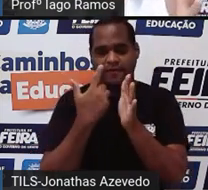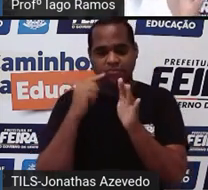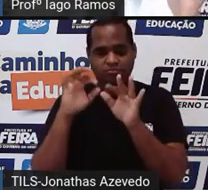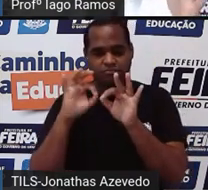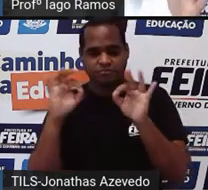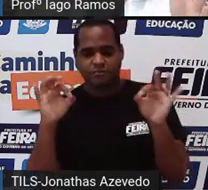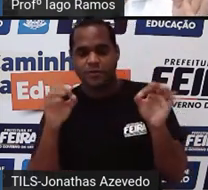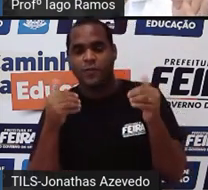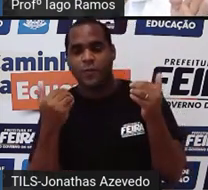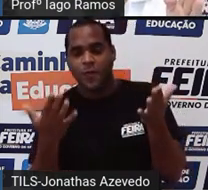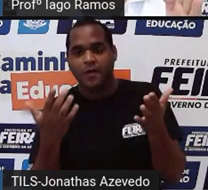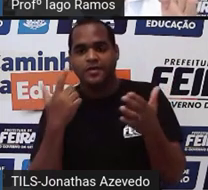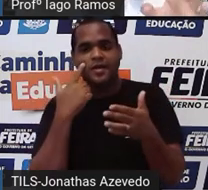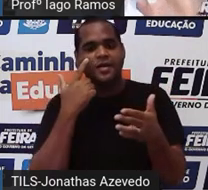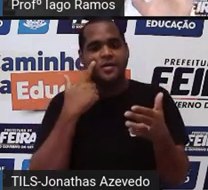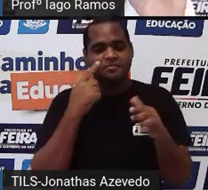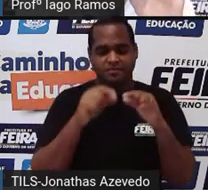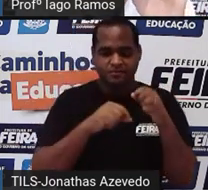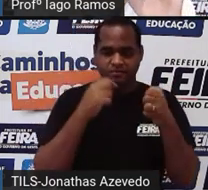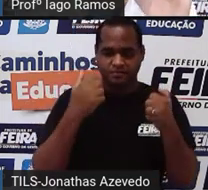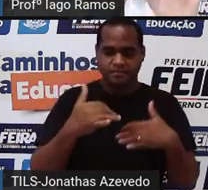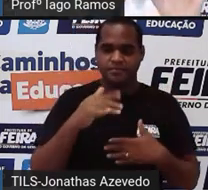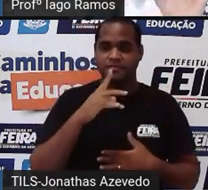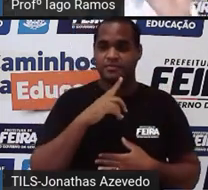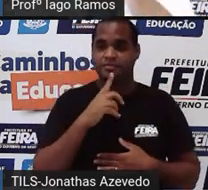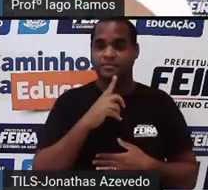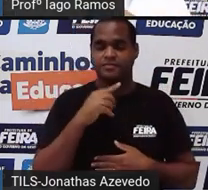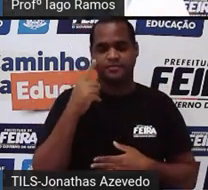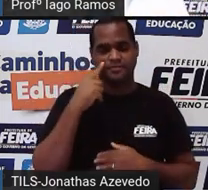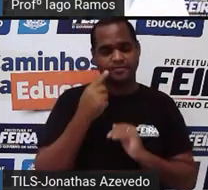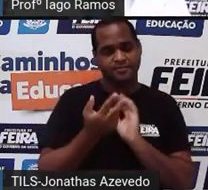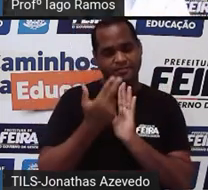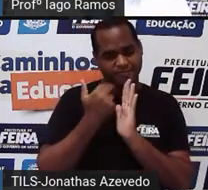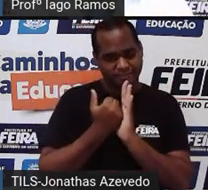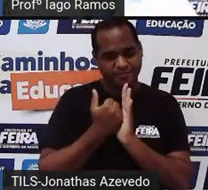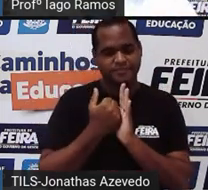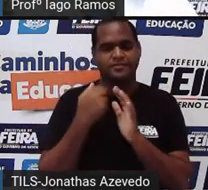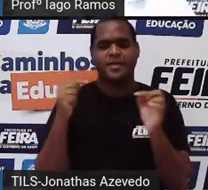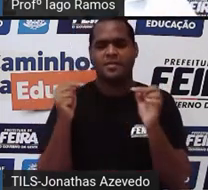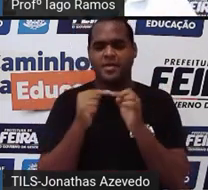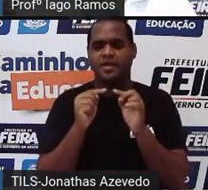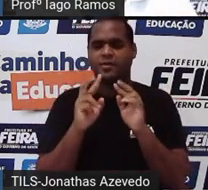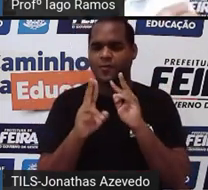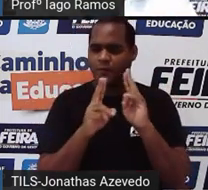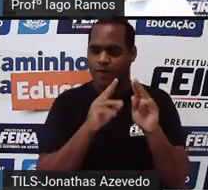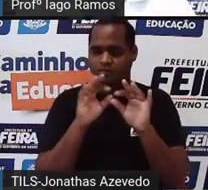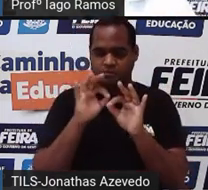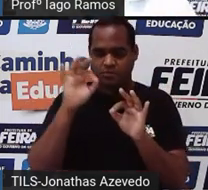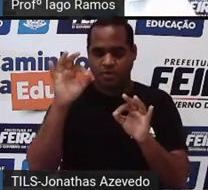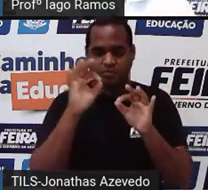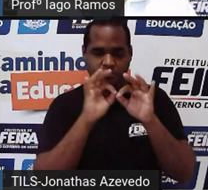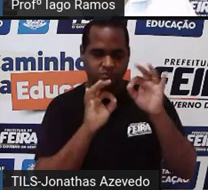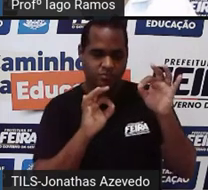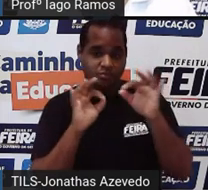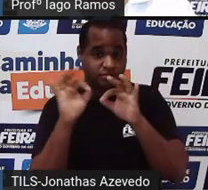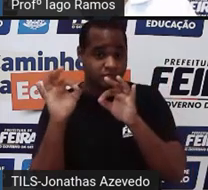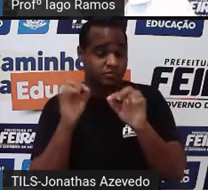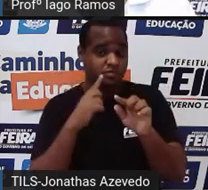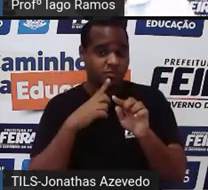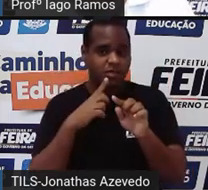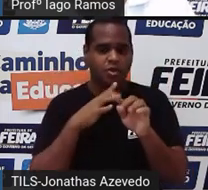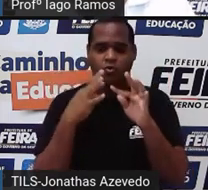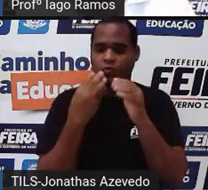distância dele até a reta, vou ver o reflexo dele com essa mesma distância até a reta. fazendo isso com